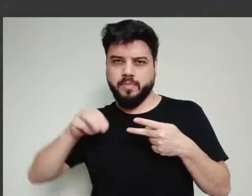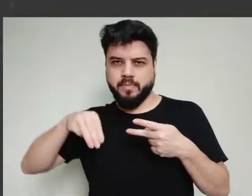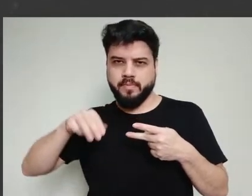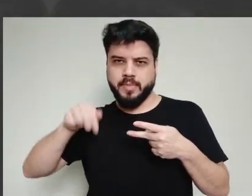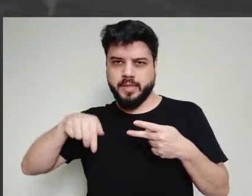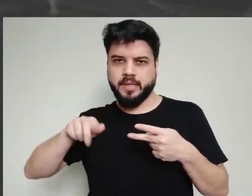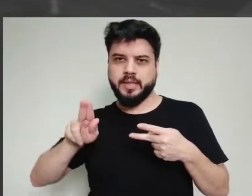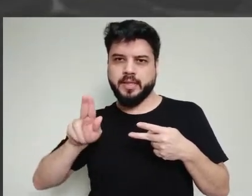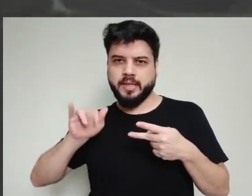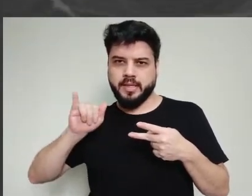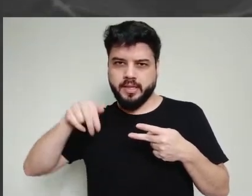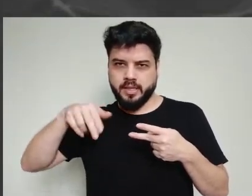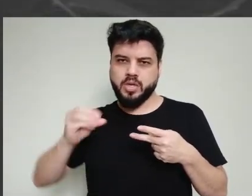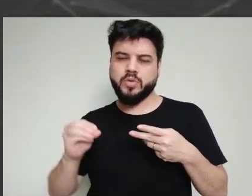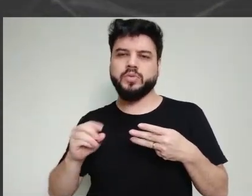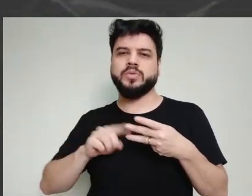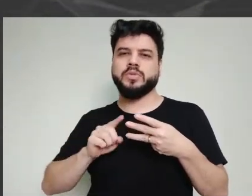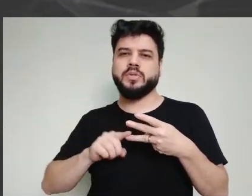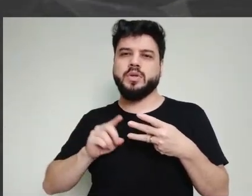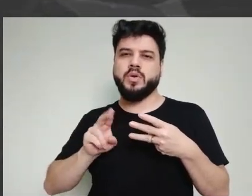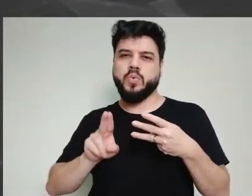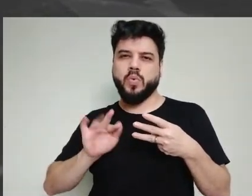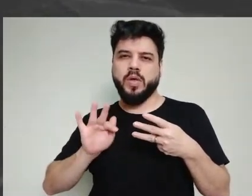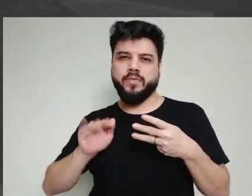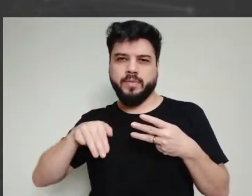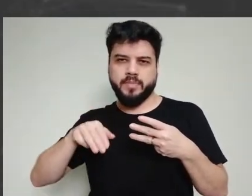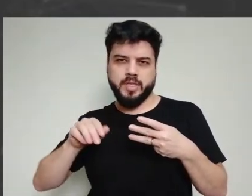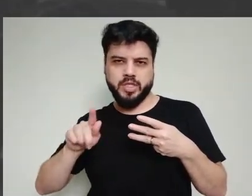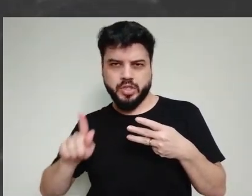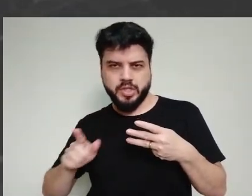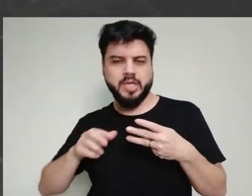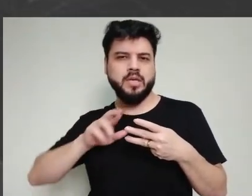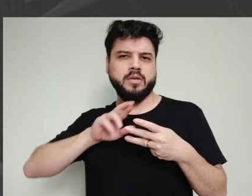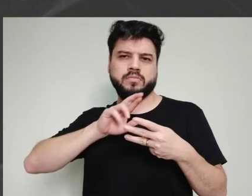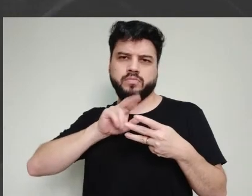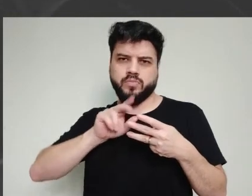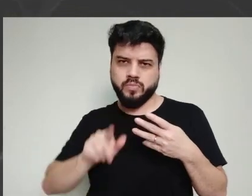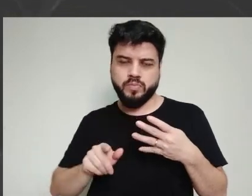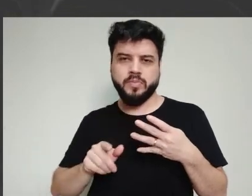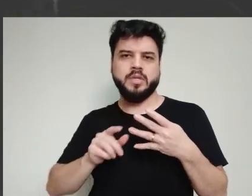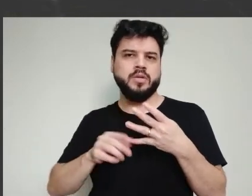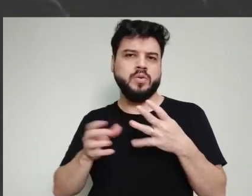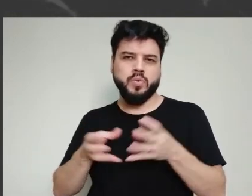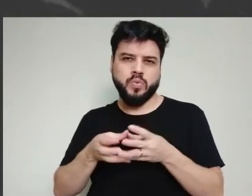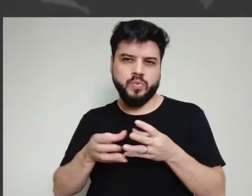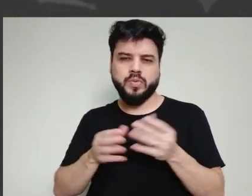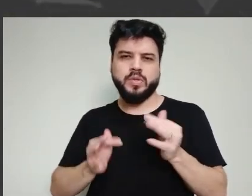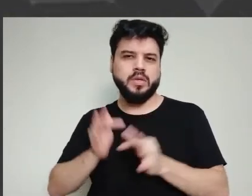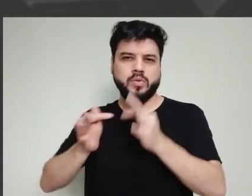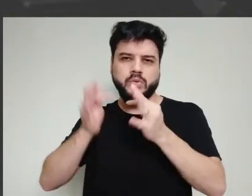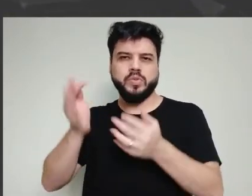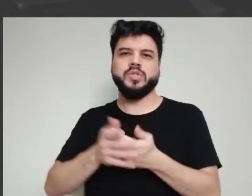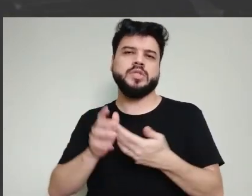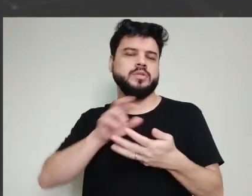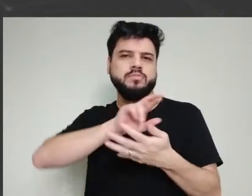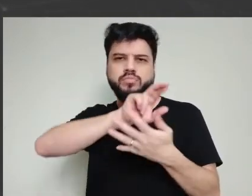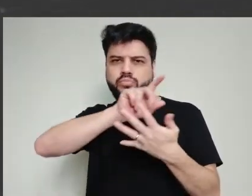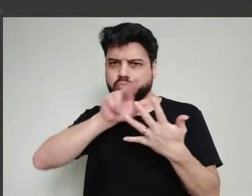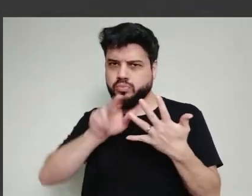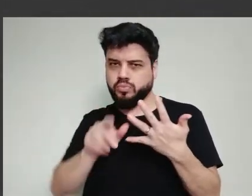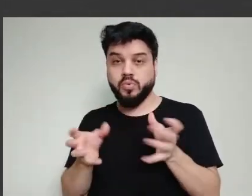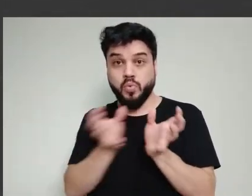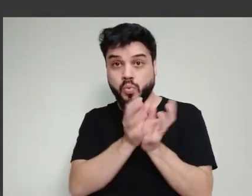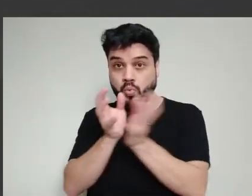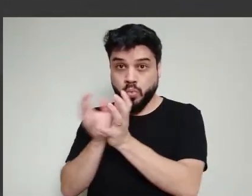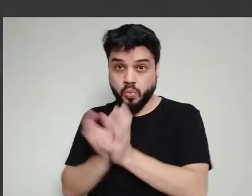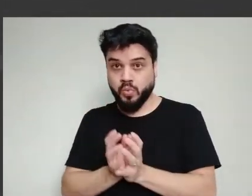Vacinas, junto com a Fiocruz, e são pesquisadores com muito conhecimento, que já tem experiência grande nessa área.